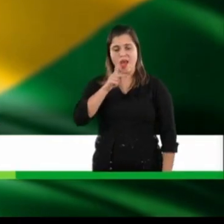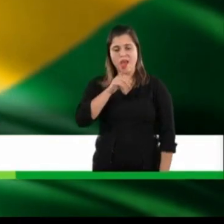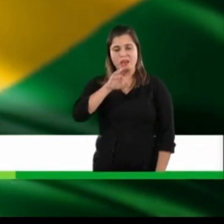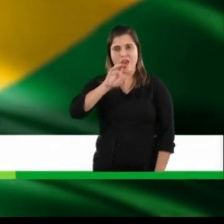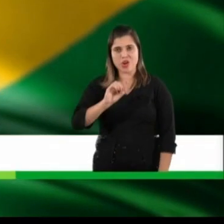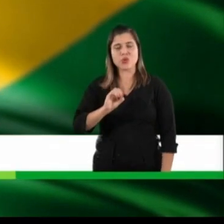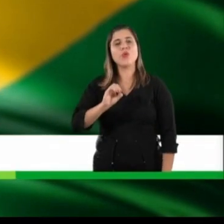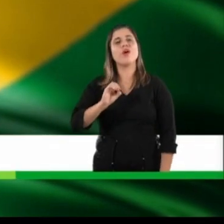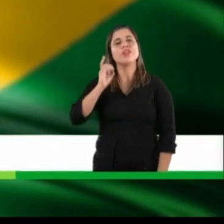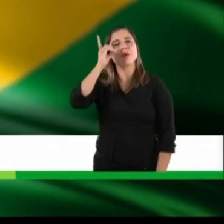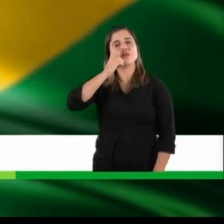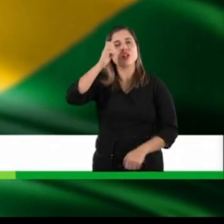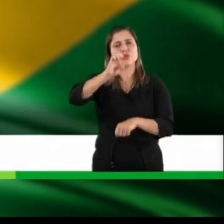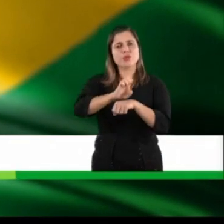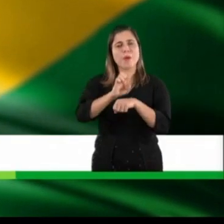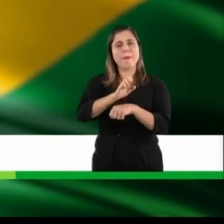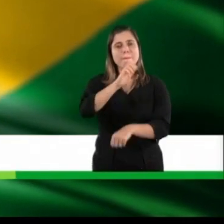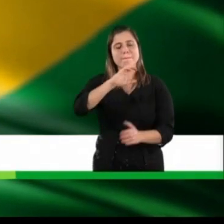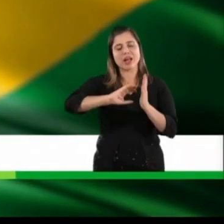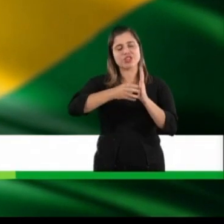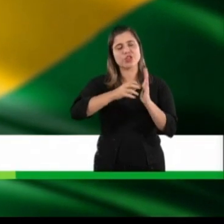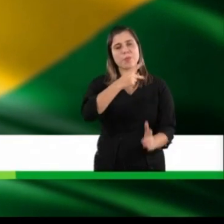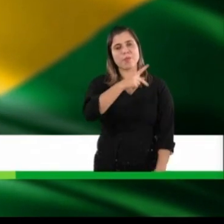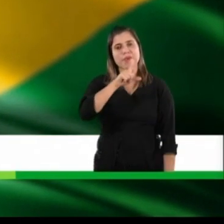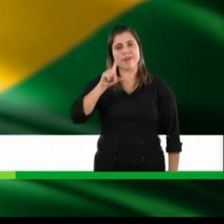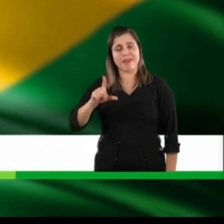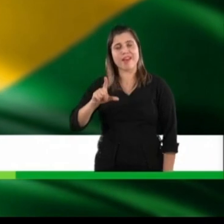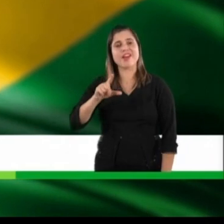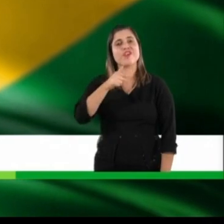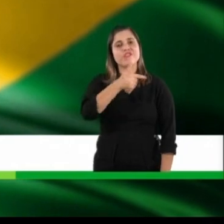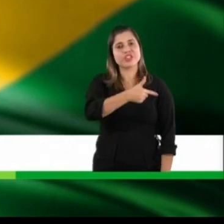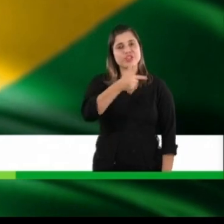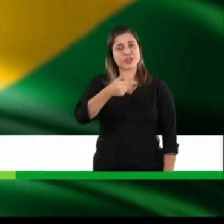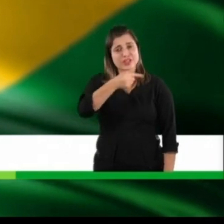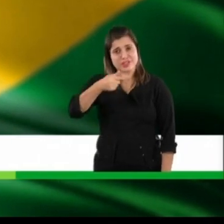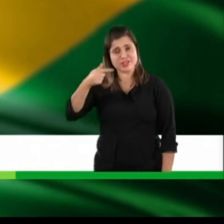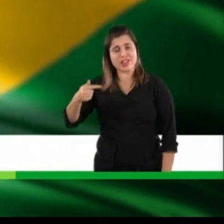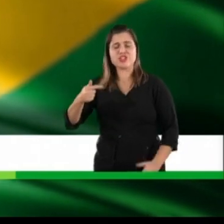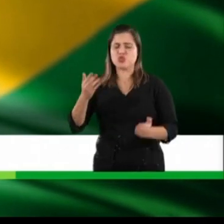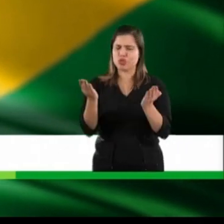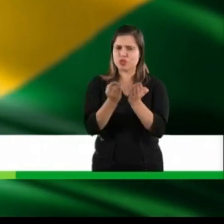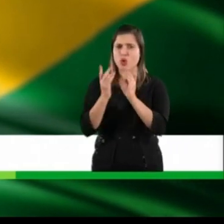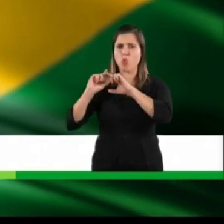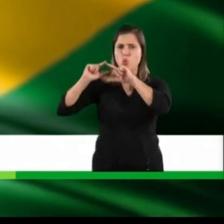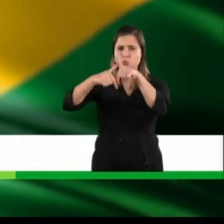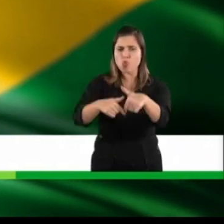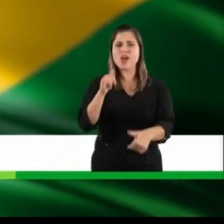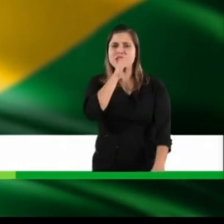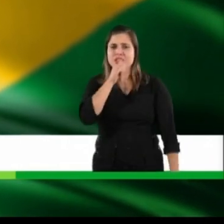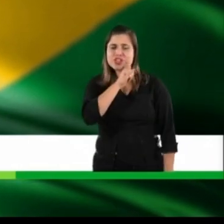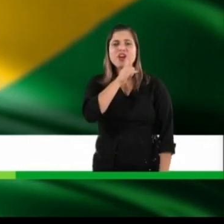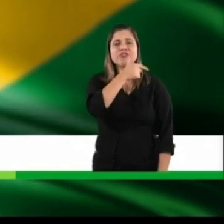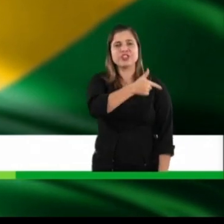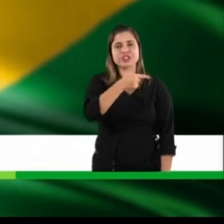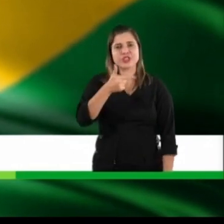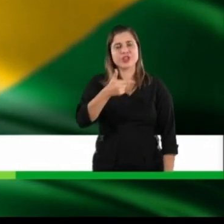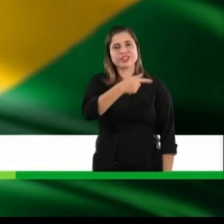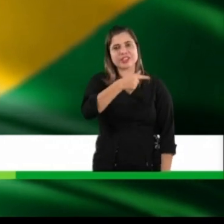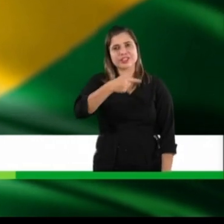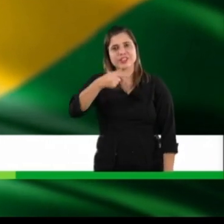Helio Guesi, deputado estadual, PL 22777. Cristão, conservador, dentista,